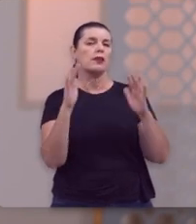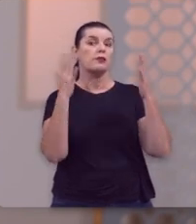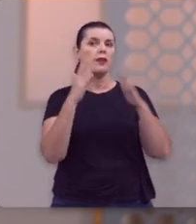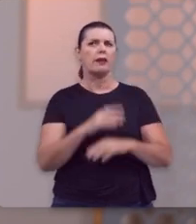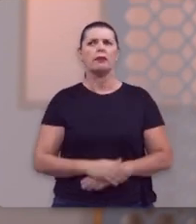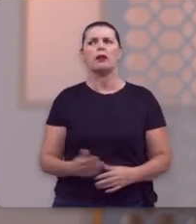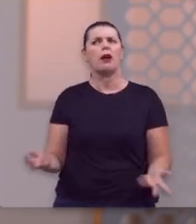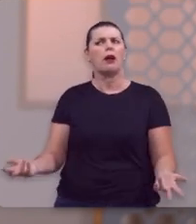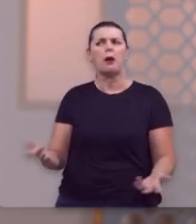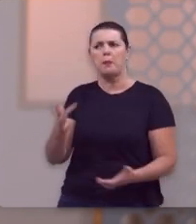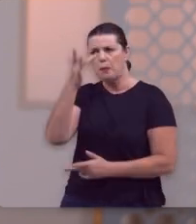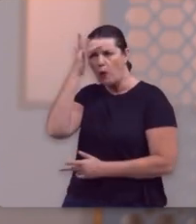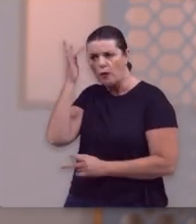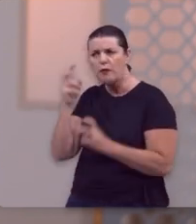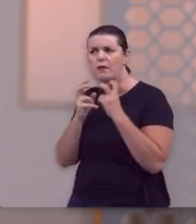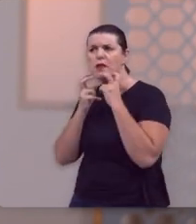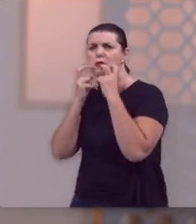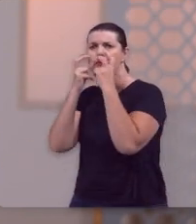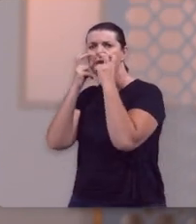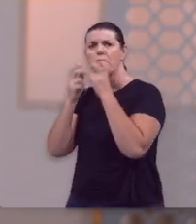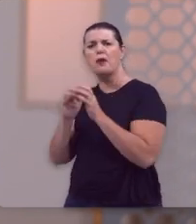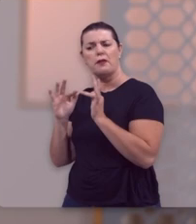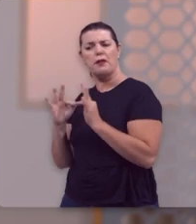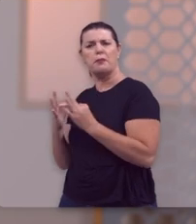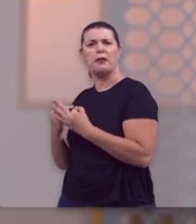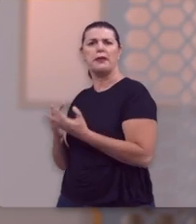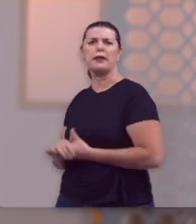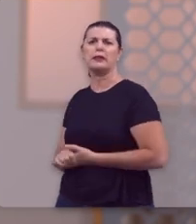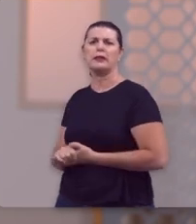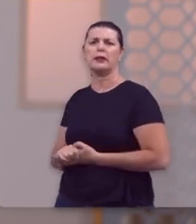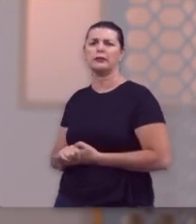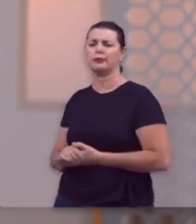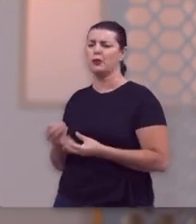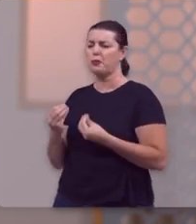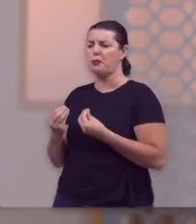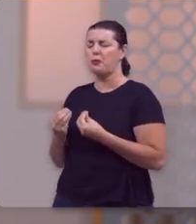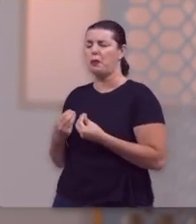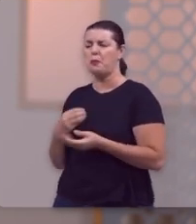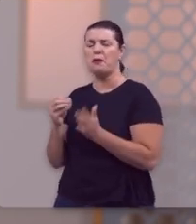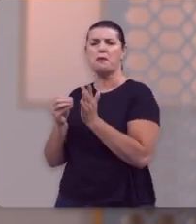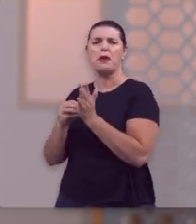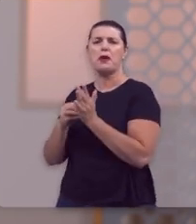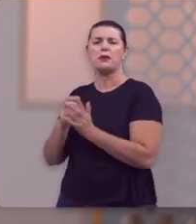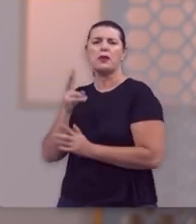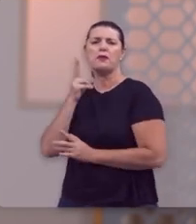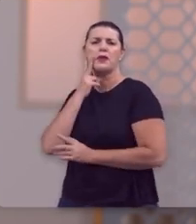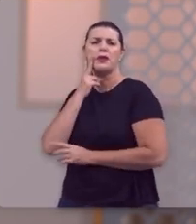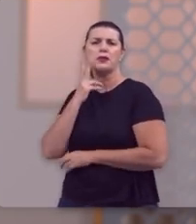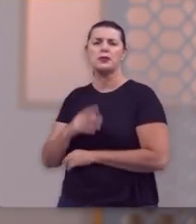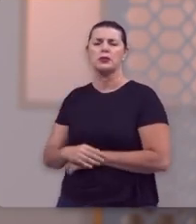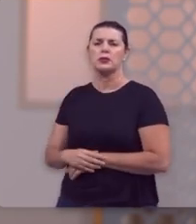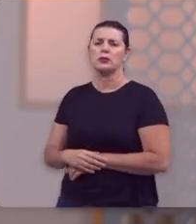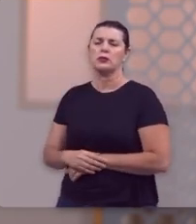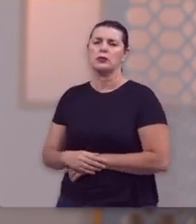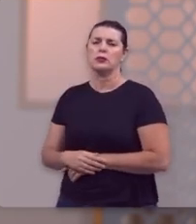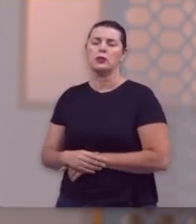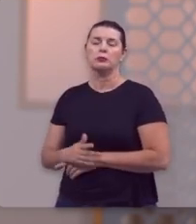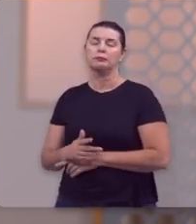da festa seria um vexame. Aquela família passaria por um grande constrangimento.